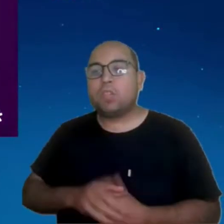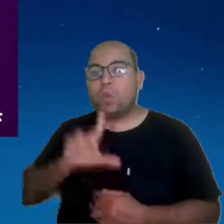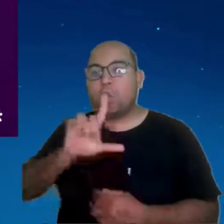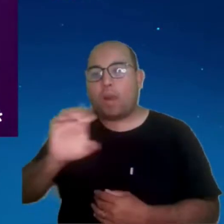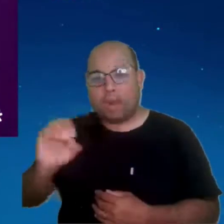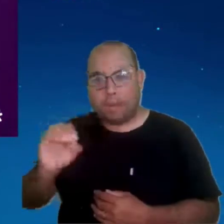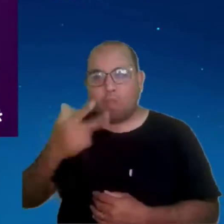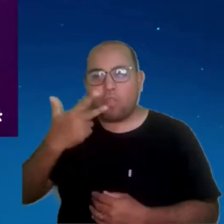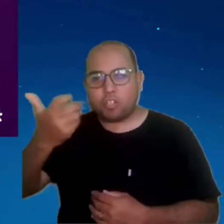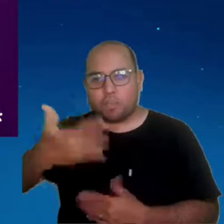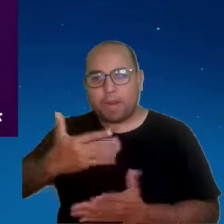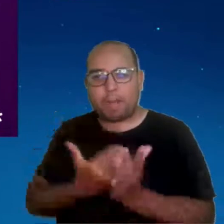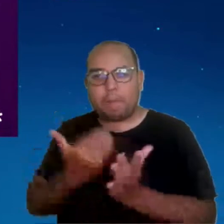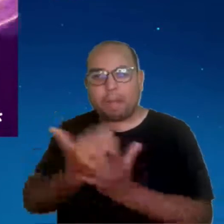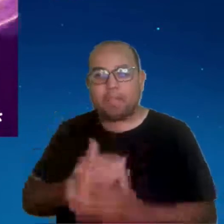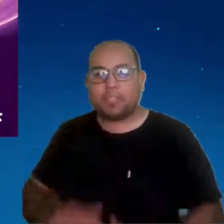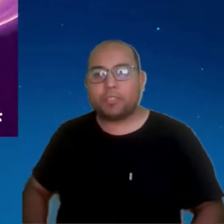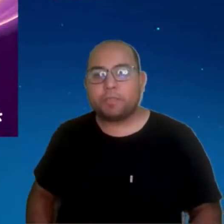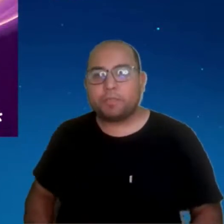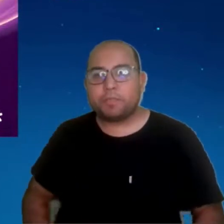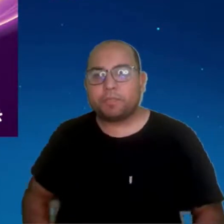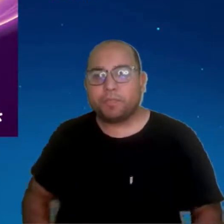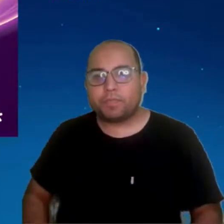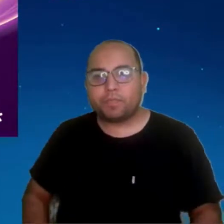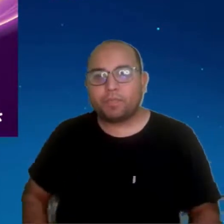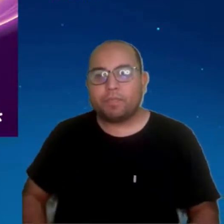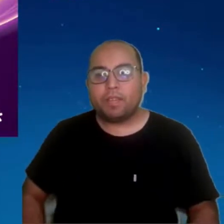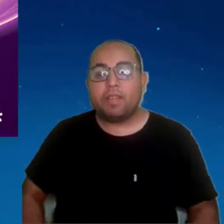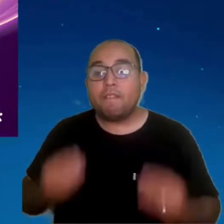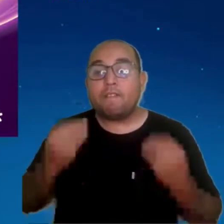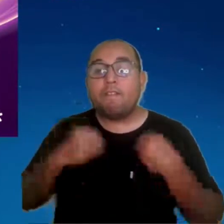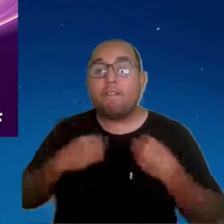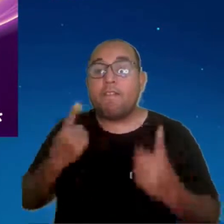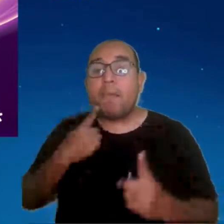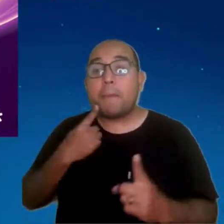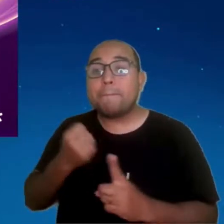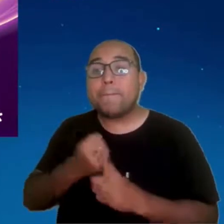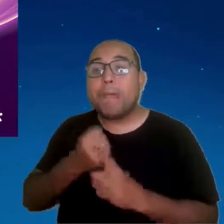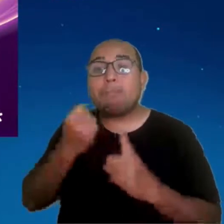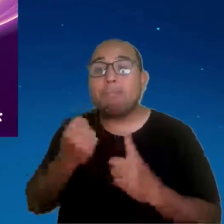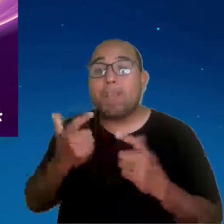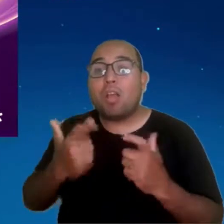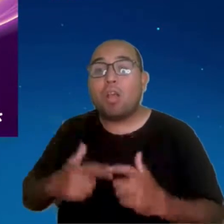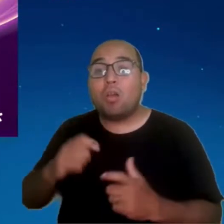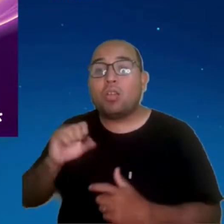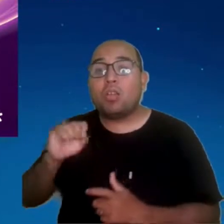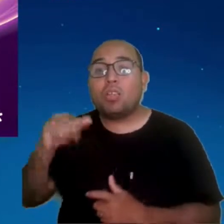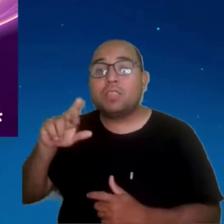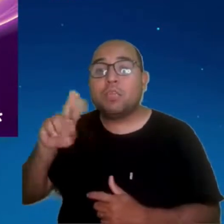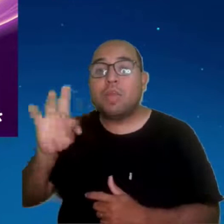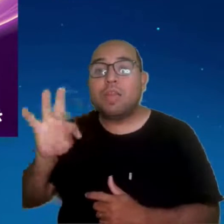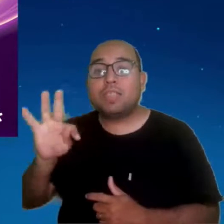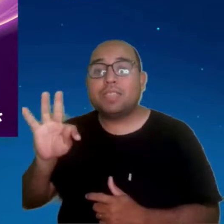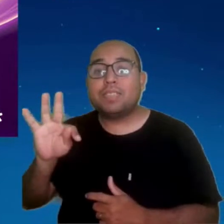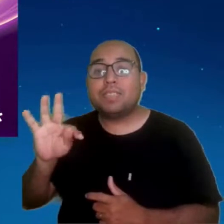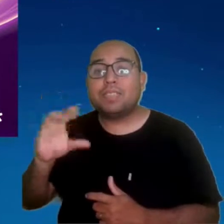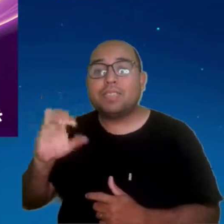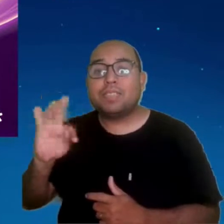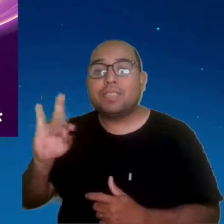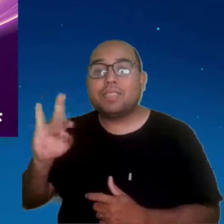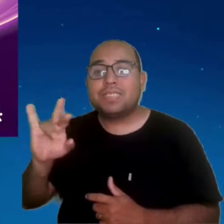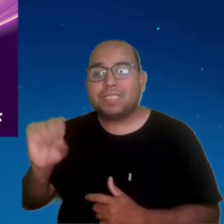E aí vamos falar um pouquinho de onde que vai impactar esse mundo do Smart Cities. Tem uma pesquisa